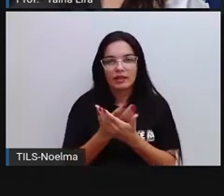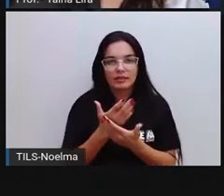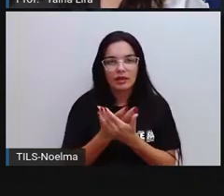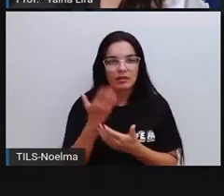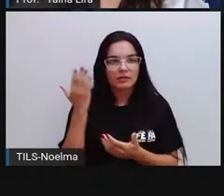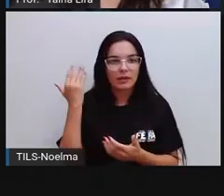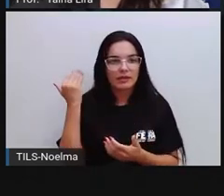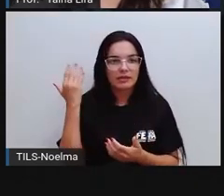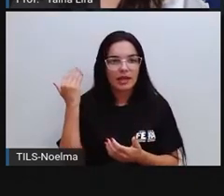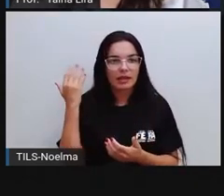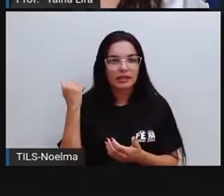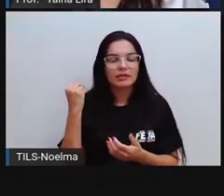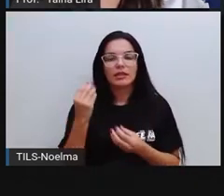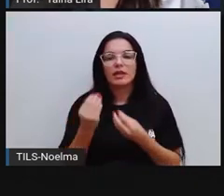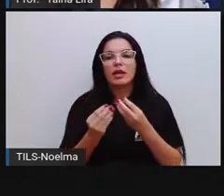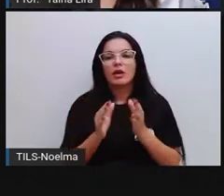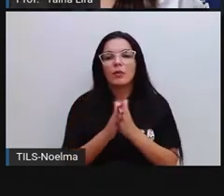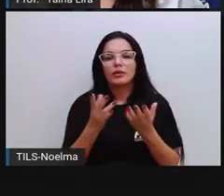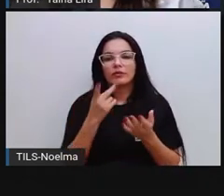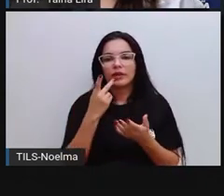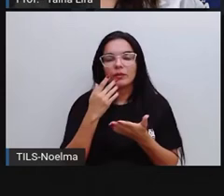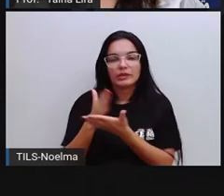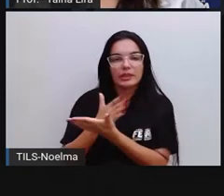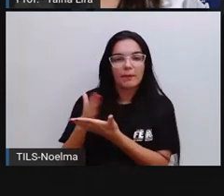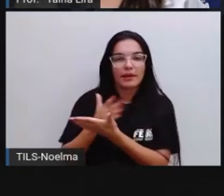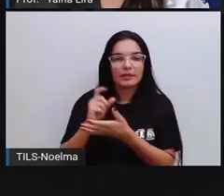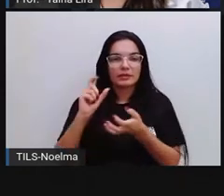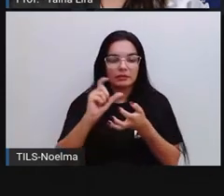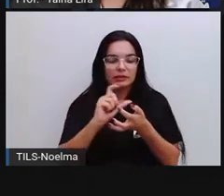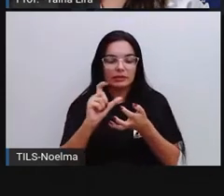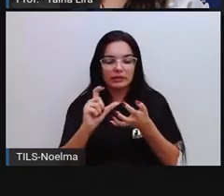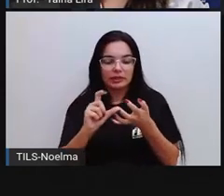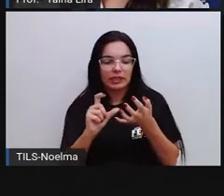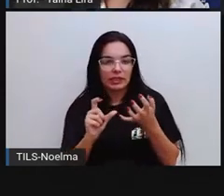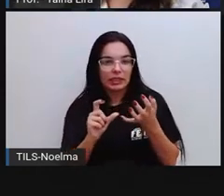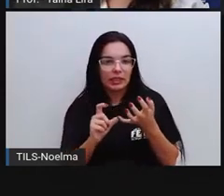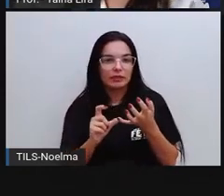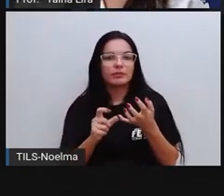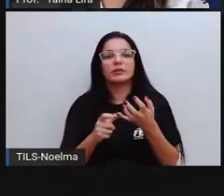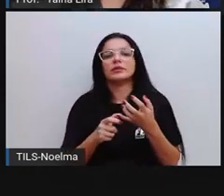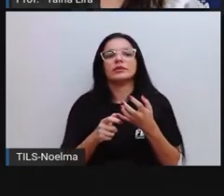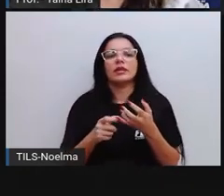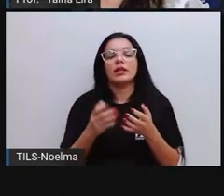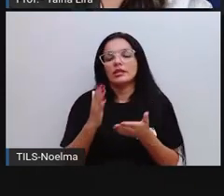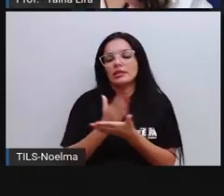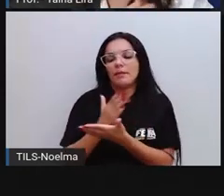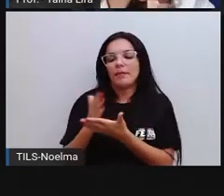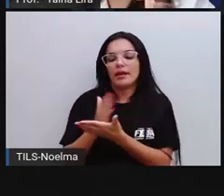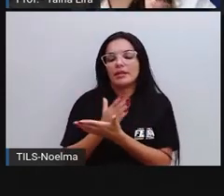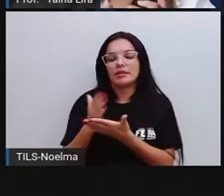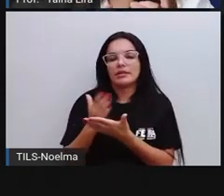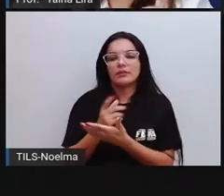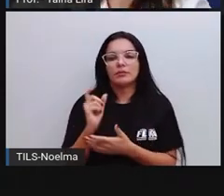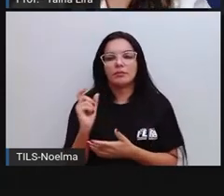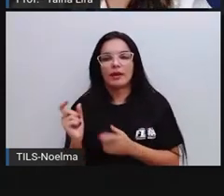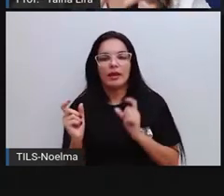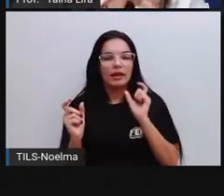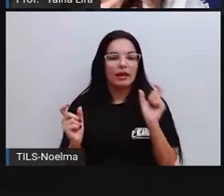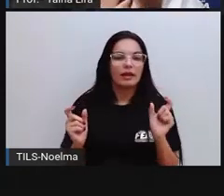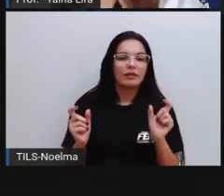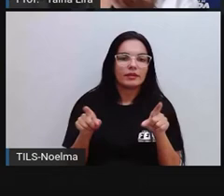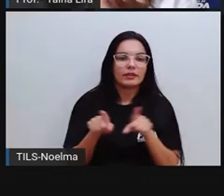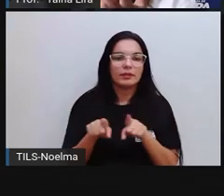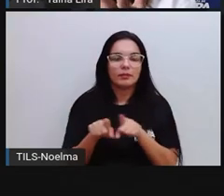anteriores, quando nós falamos aí da separação de sílabas, da segmentação de palavras. A gente também está separando,